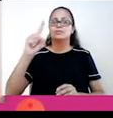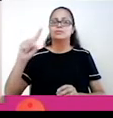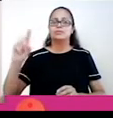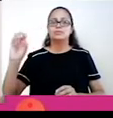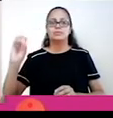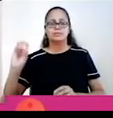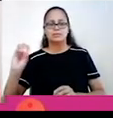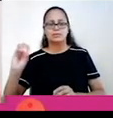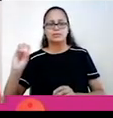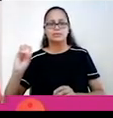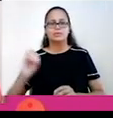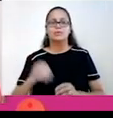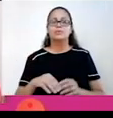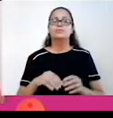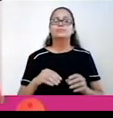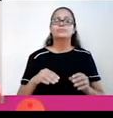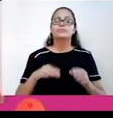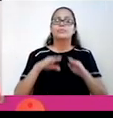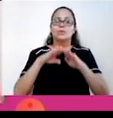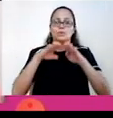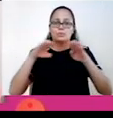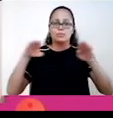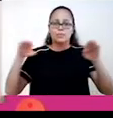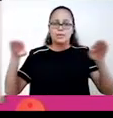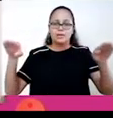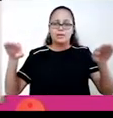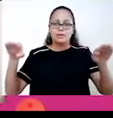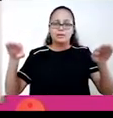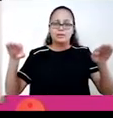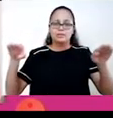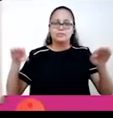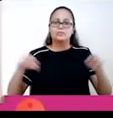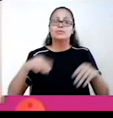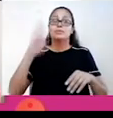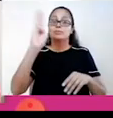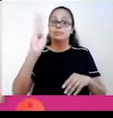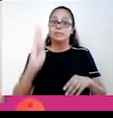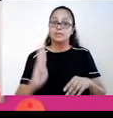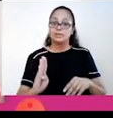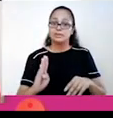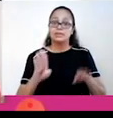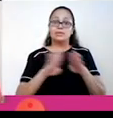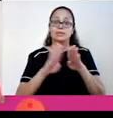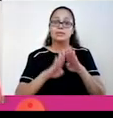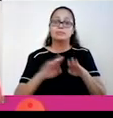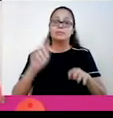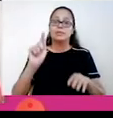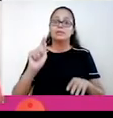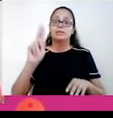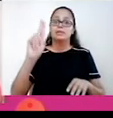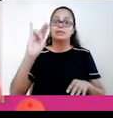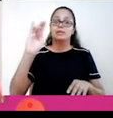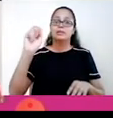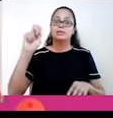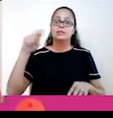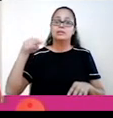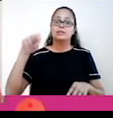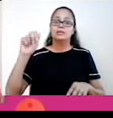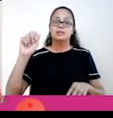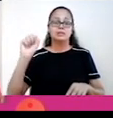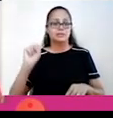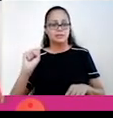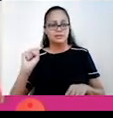temos nessa região, então, o planalto denominado Planalto das Guianas e o Planalto Brasileiro. Os picos mais elevados, os três, são no Brasil,